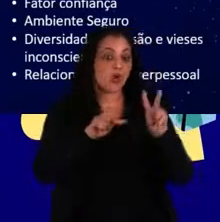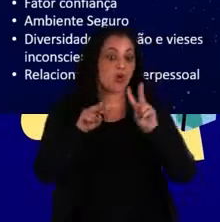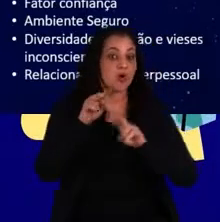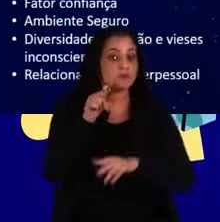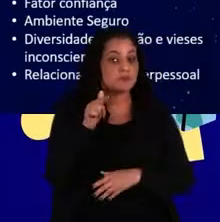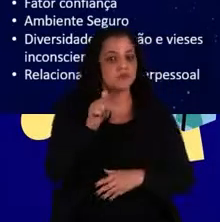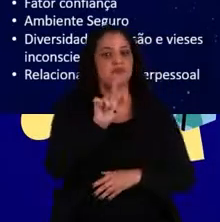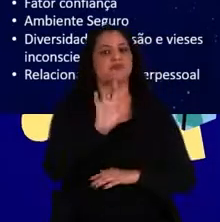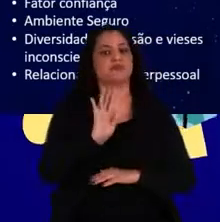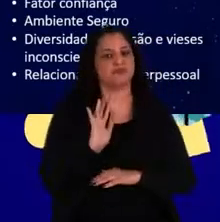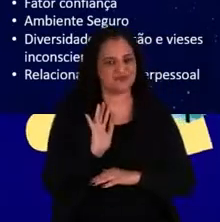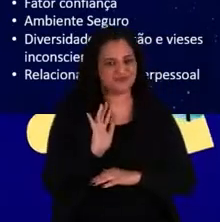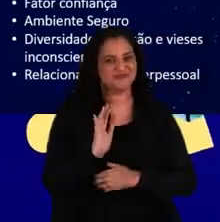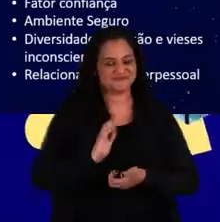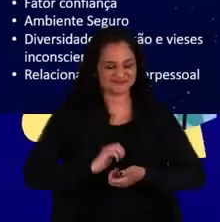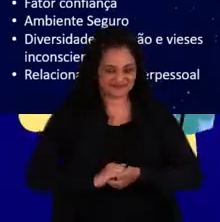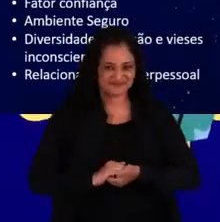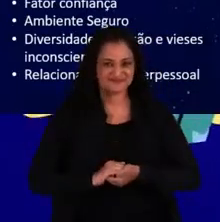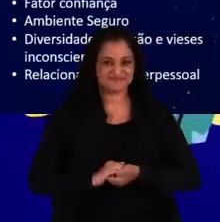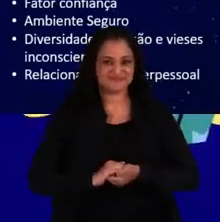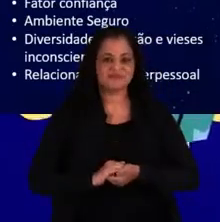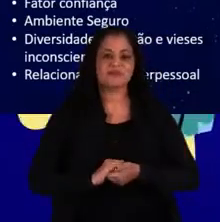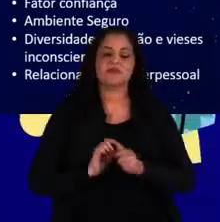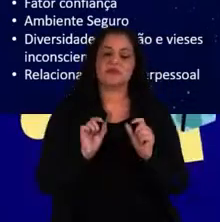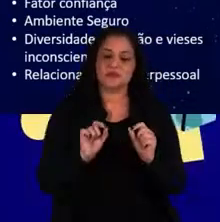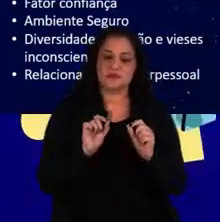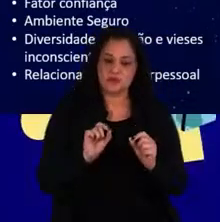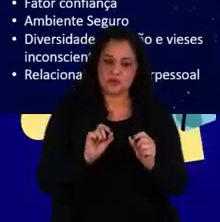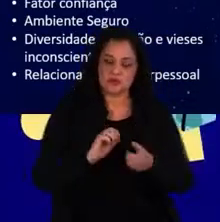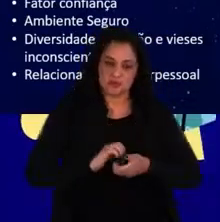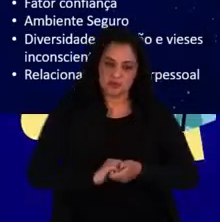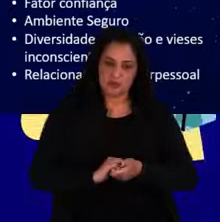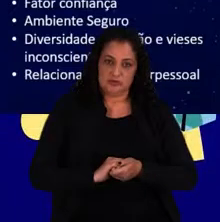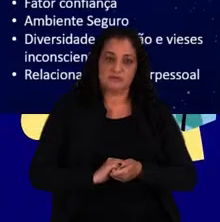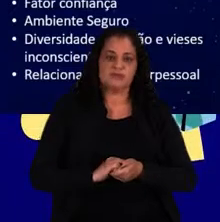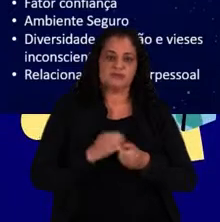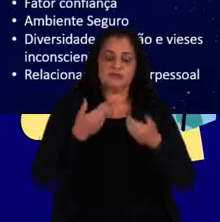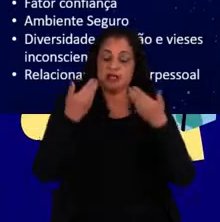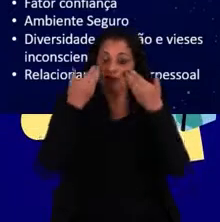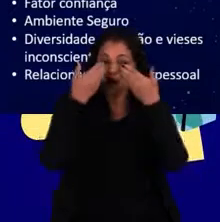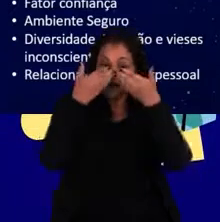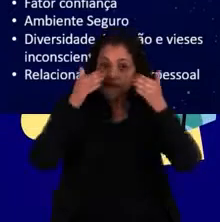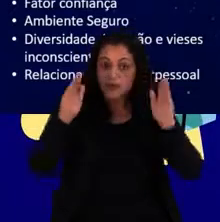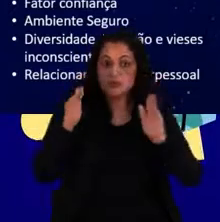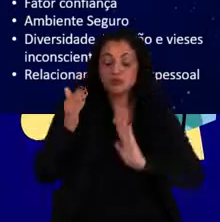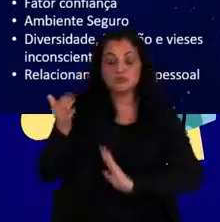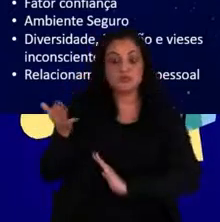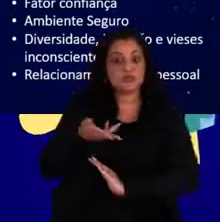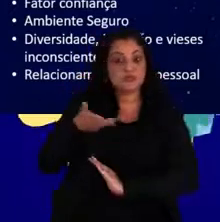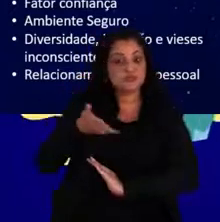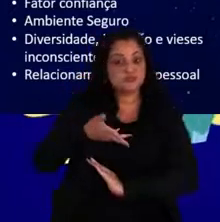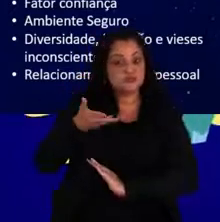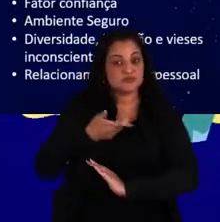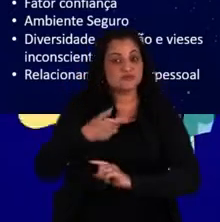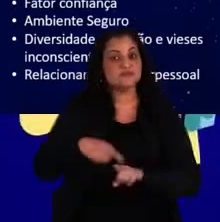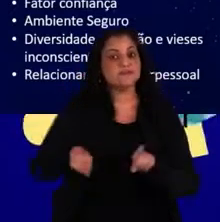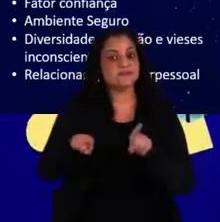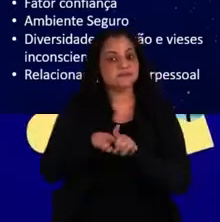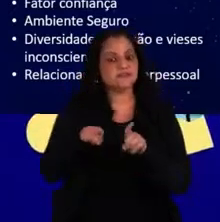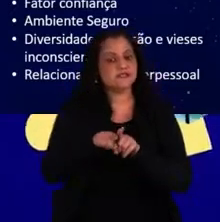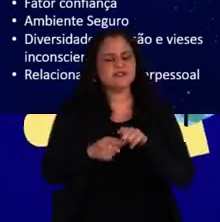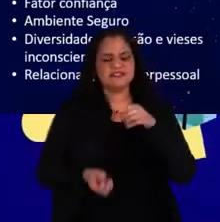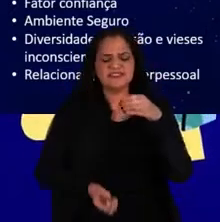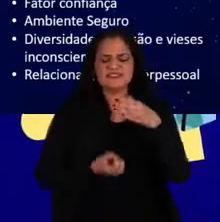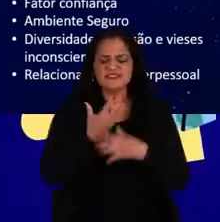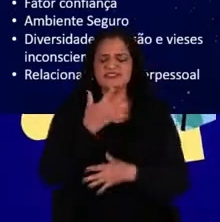para a liderança de outras pessoas, a questão de estarmos abertos à agilidade também, de